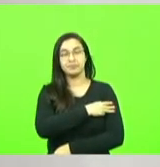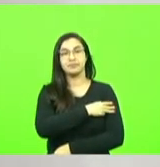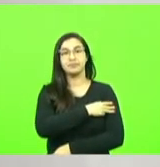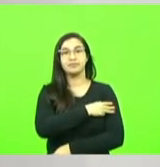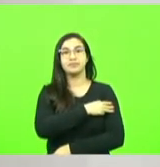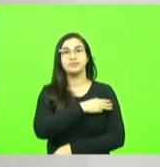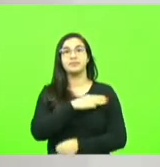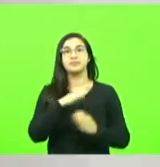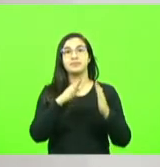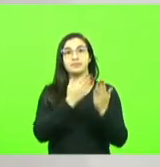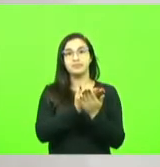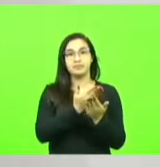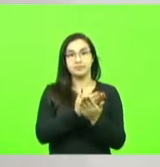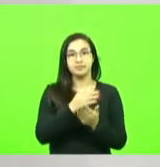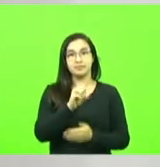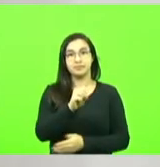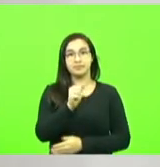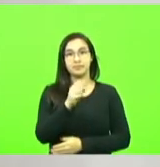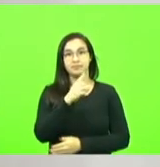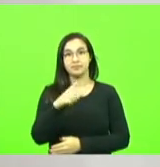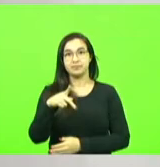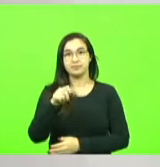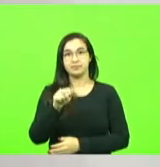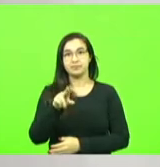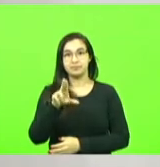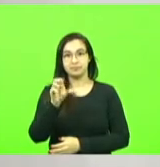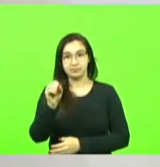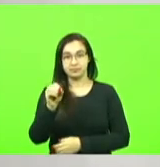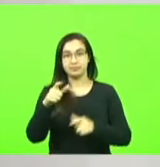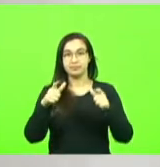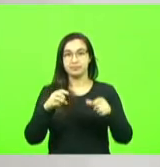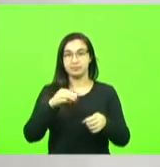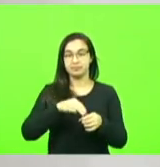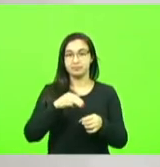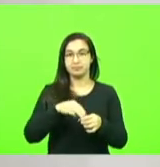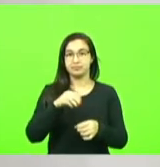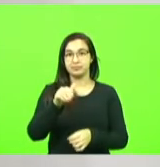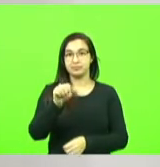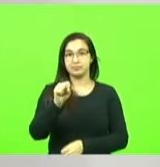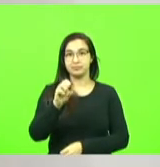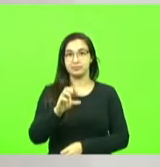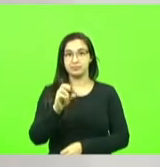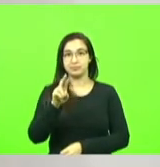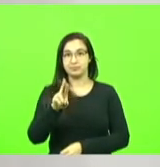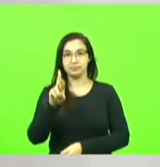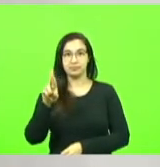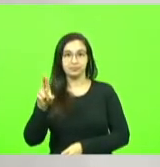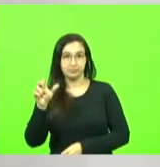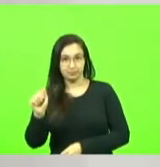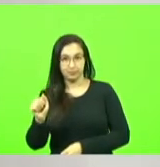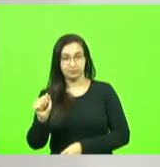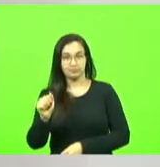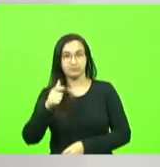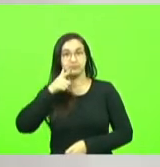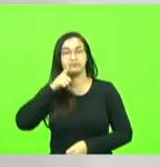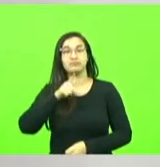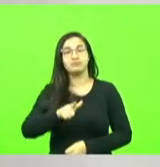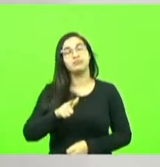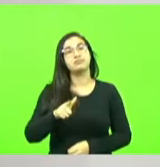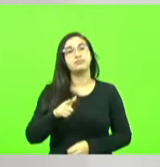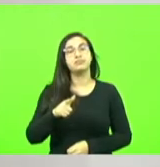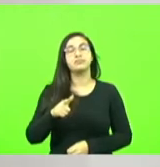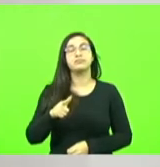em 2019 surgiu a oportunidade de me candidatar a vereador Mirim em minha cidade com certo